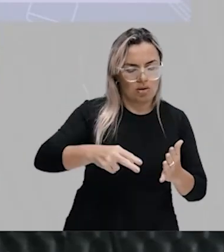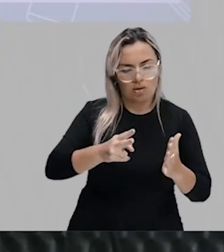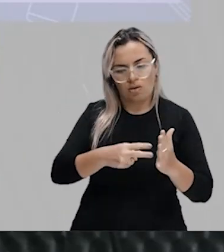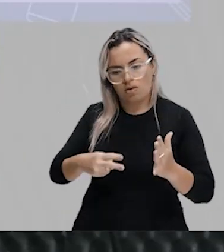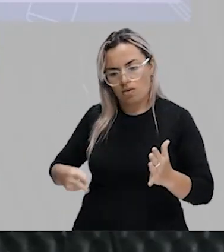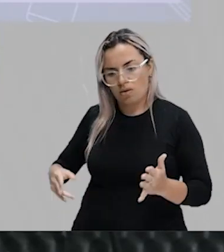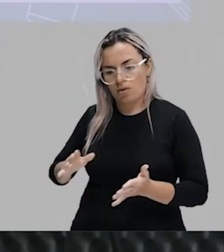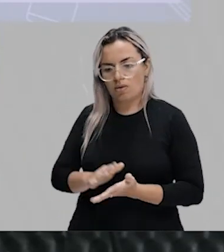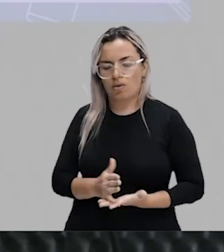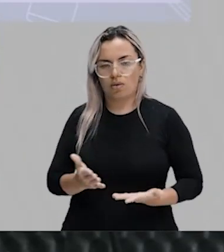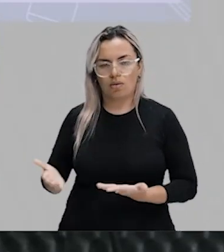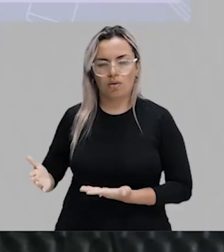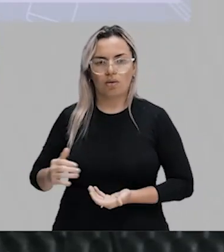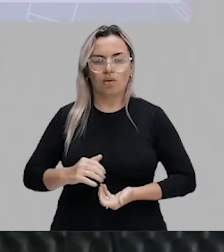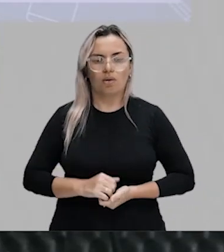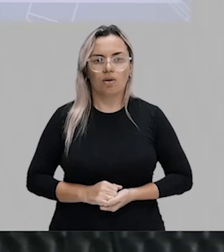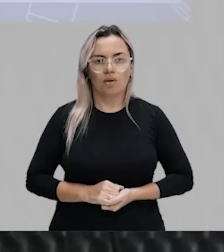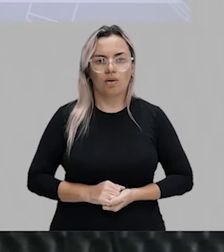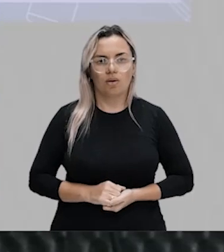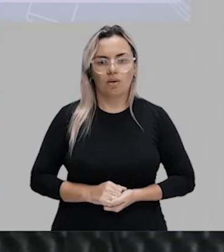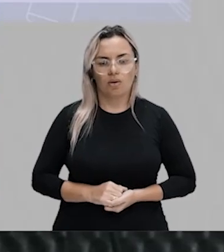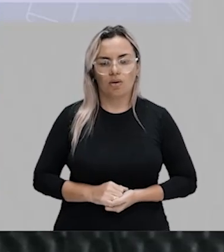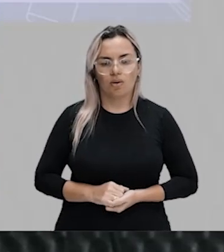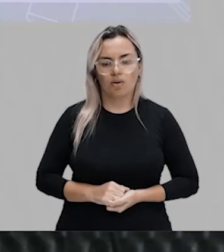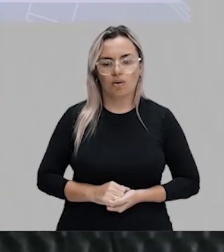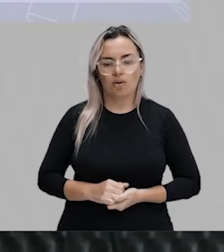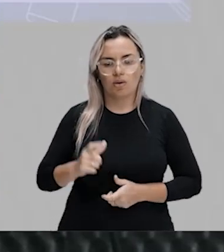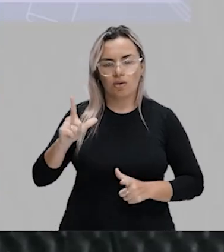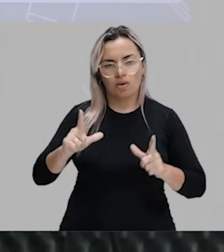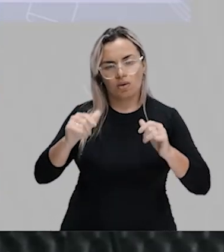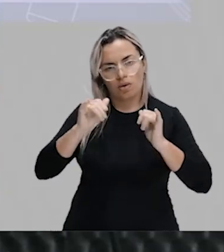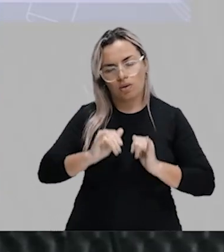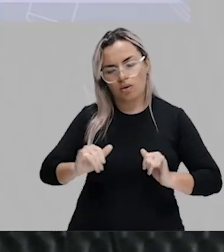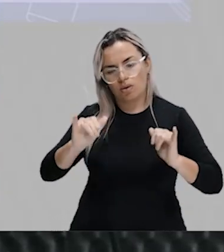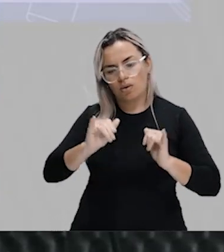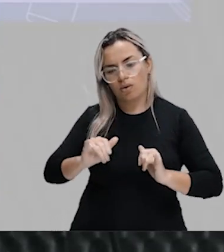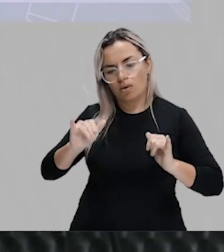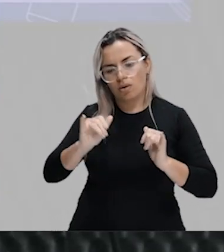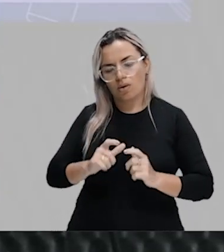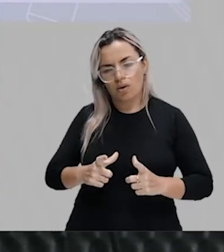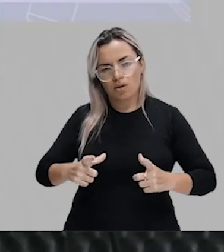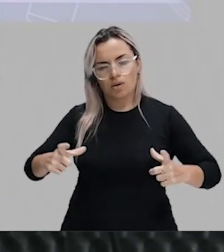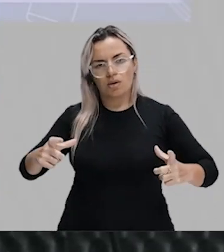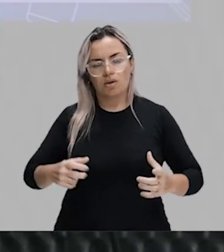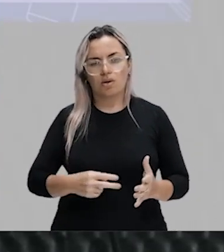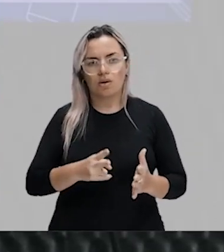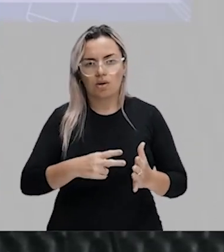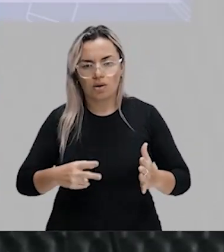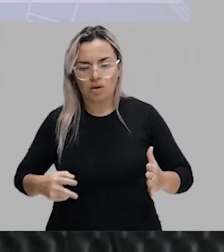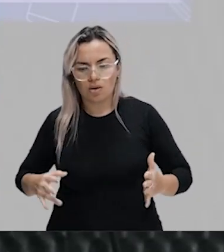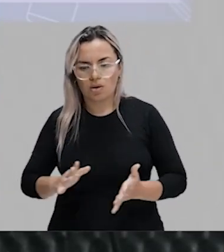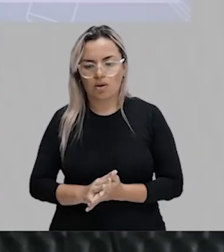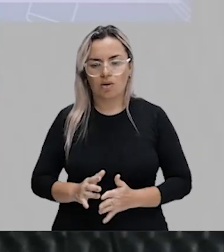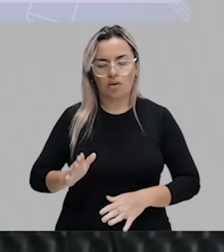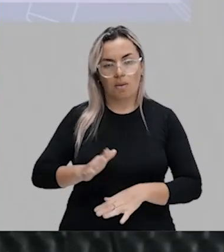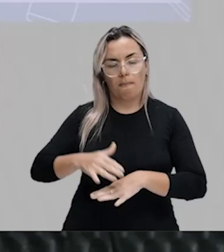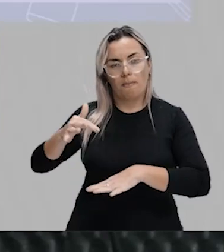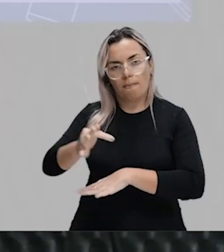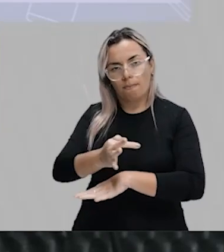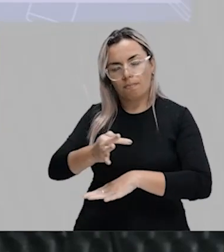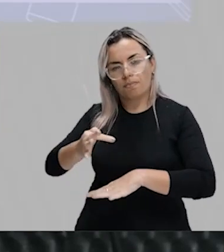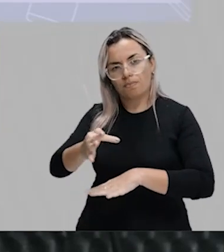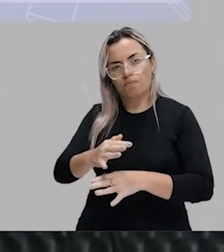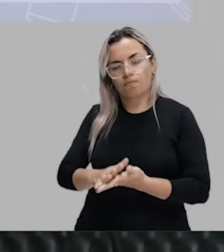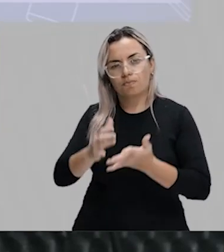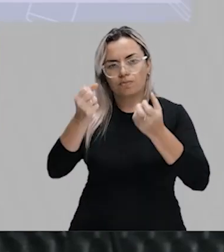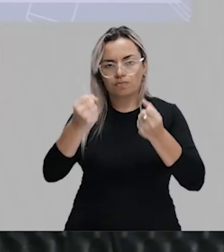está vendo aqui. Então, o noticiário é ótimo. Para enriquecer um vocabulário mais formal. Um vocabulário mais formal.